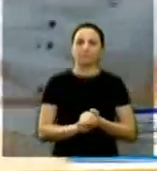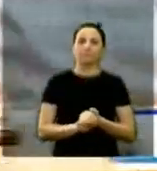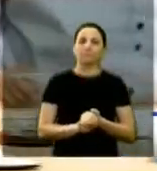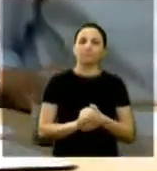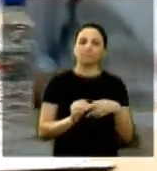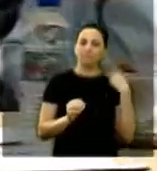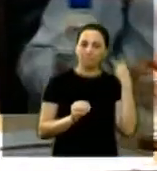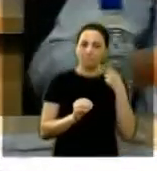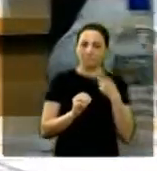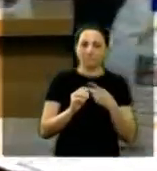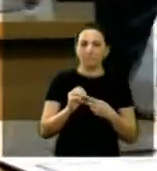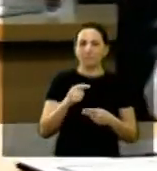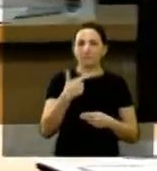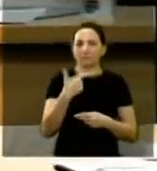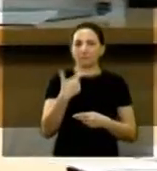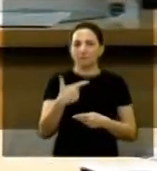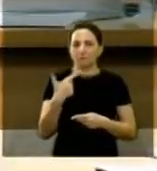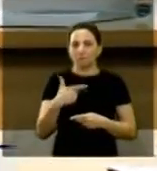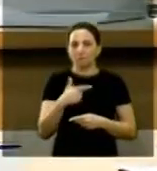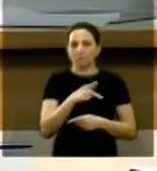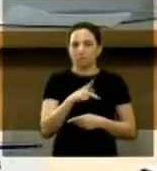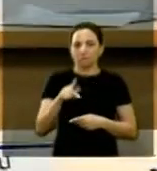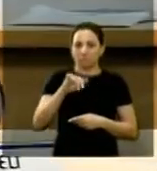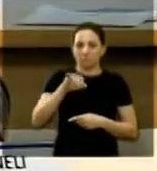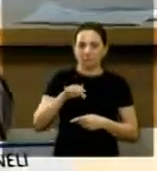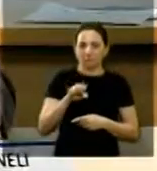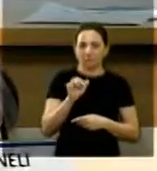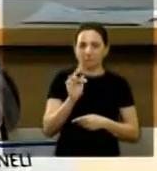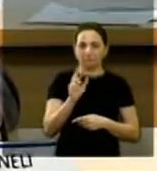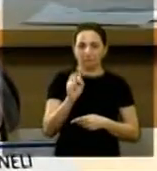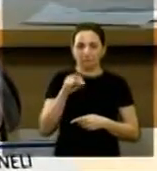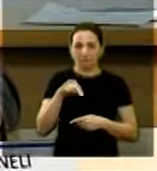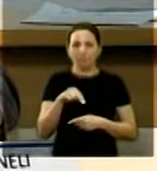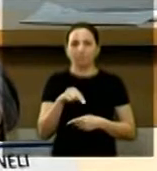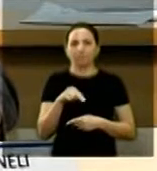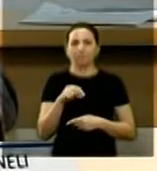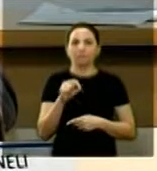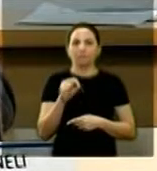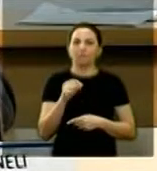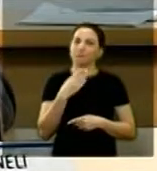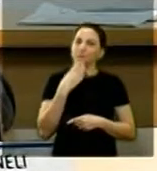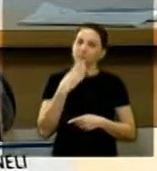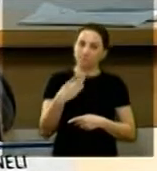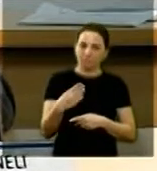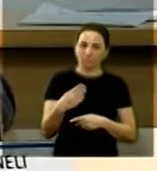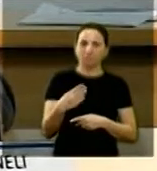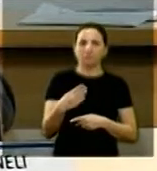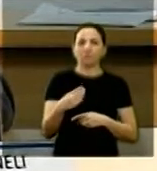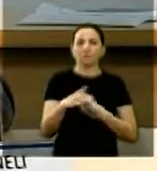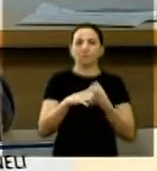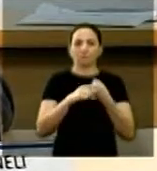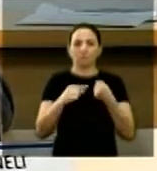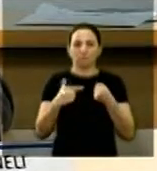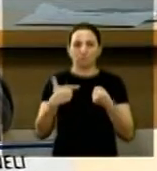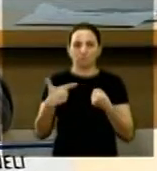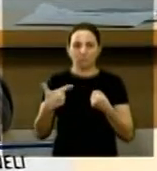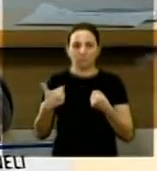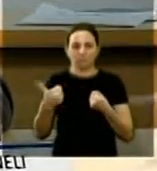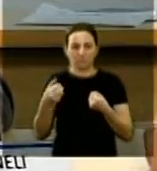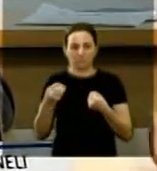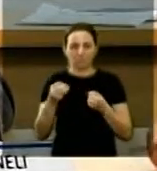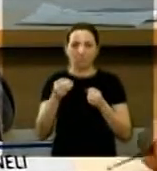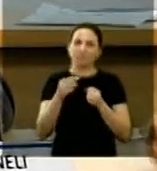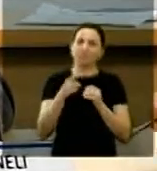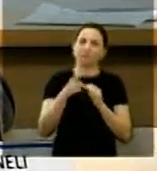Autor, vereador e vice-presidente farmacêutico Jefferson Iaxuda. Requeremos, nos termos do artigo 210 do